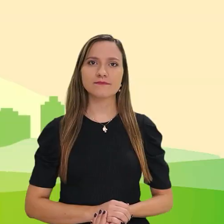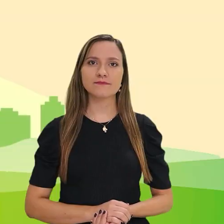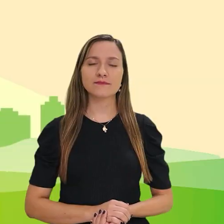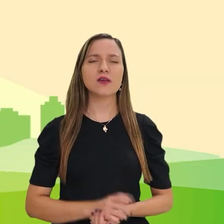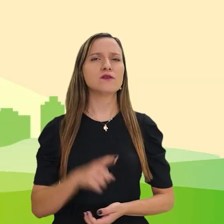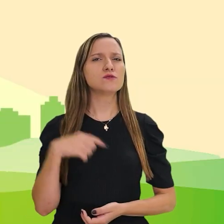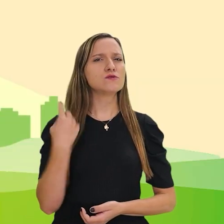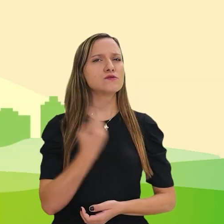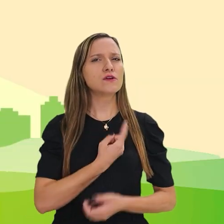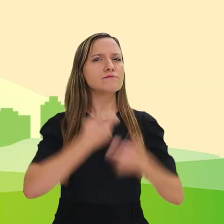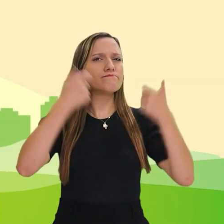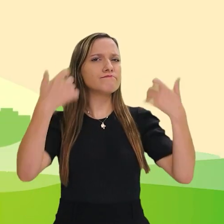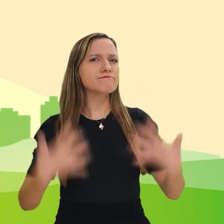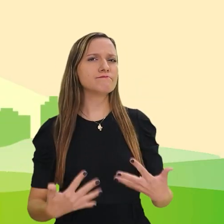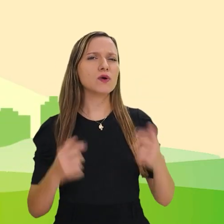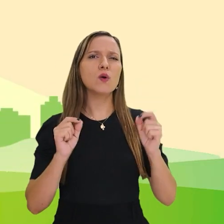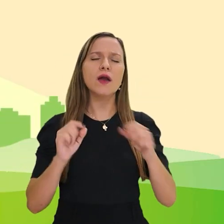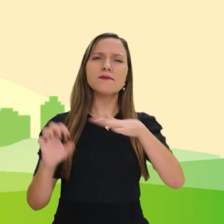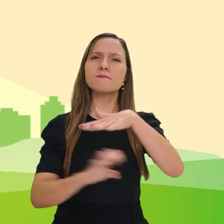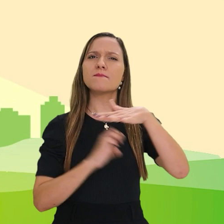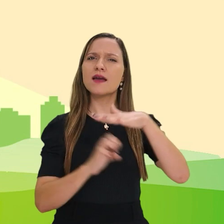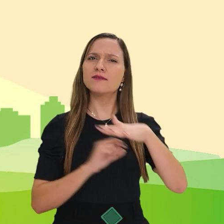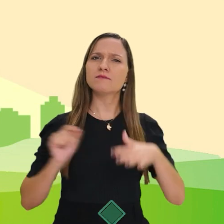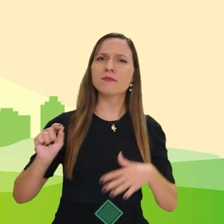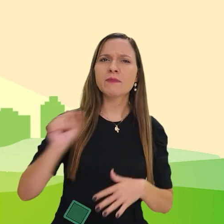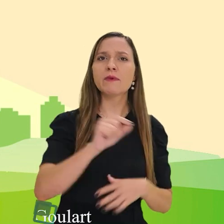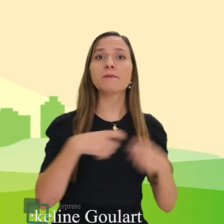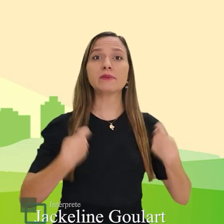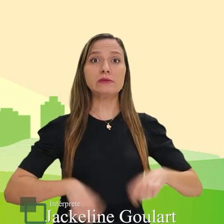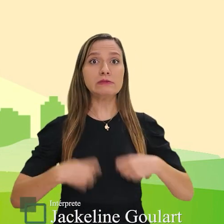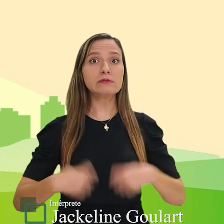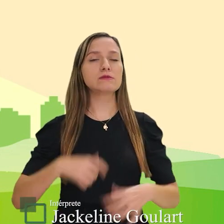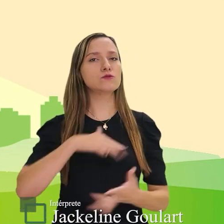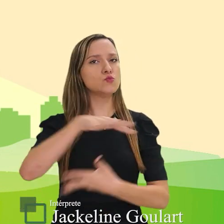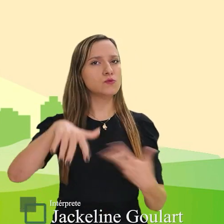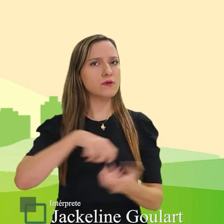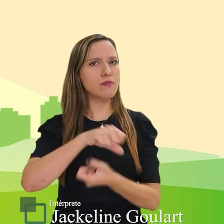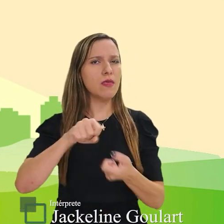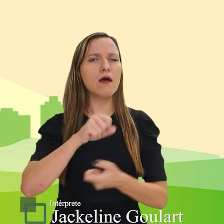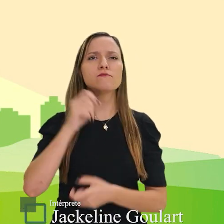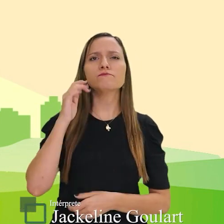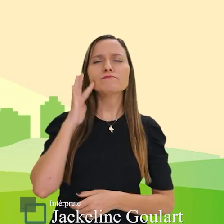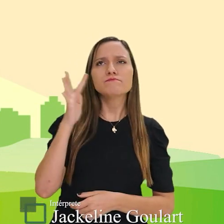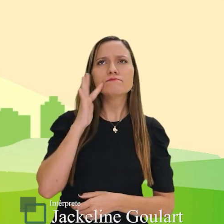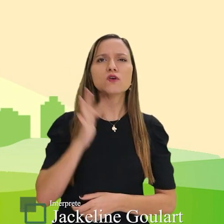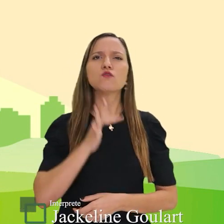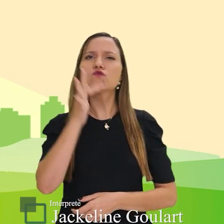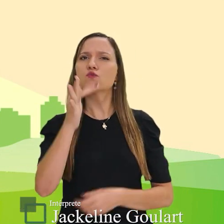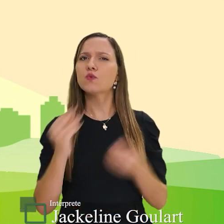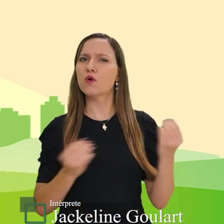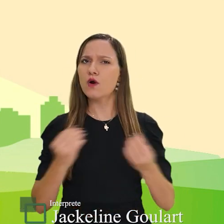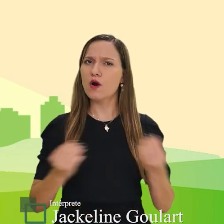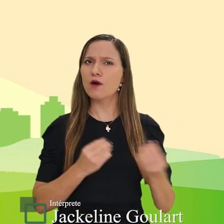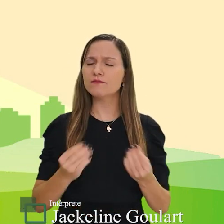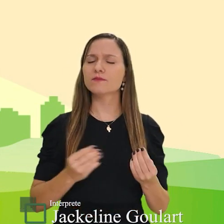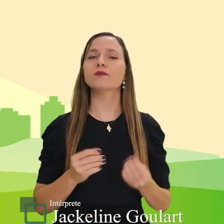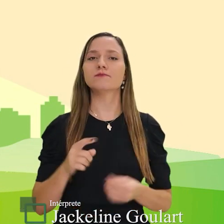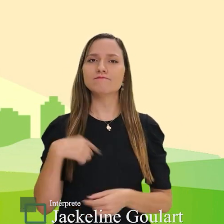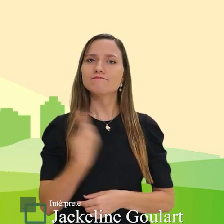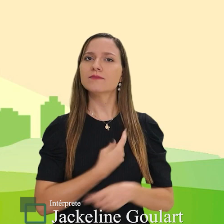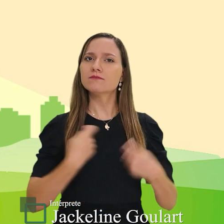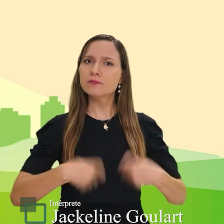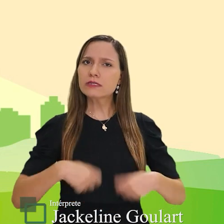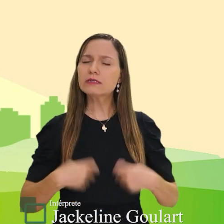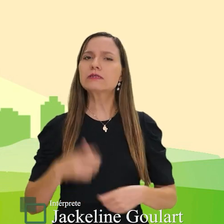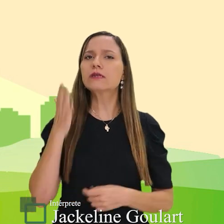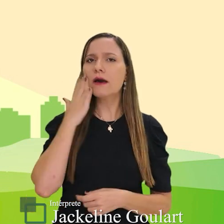Quando a gente fala de empresas mais sustentáveis e que pensam no futuro, queremos ver realmente qual